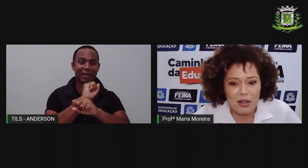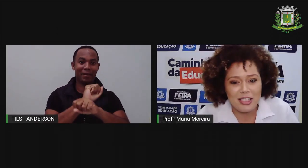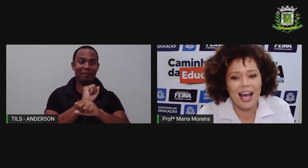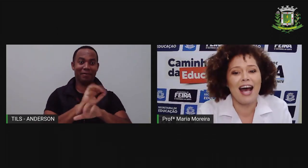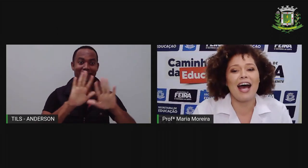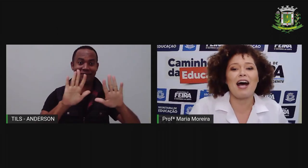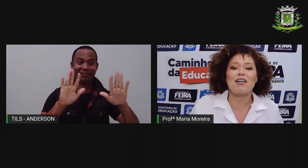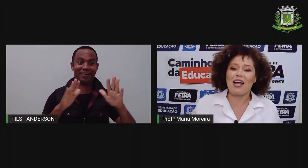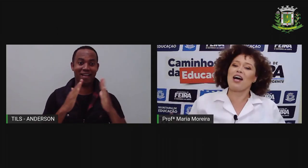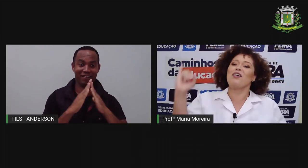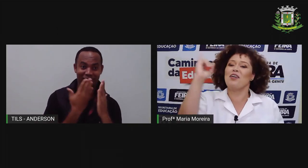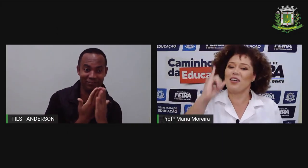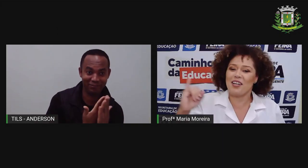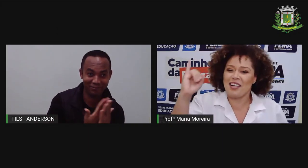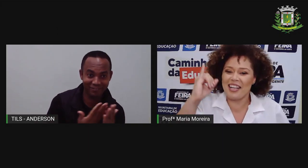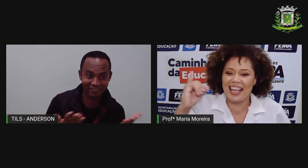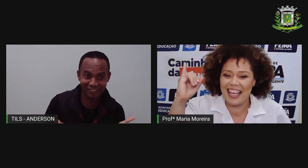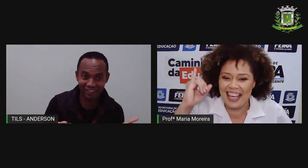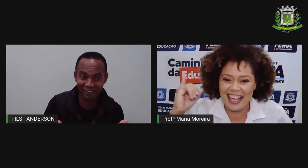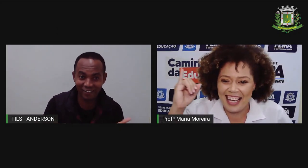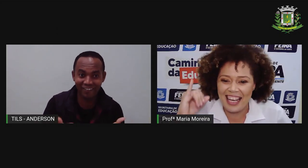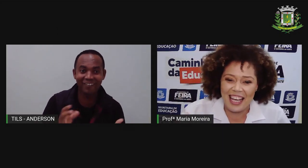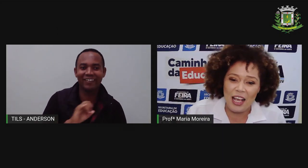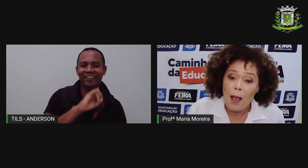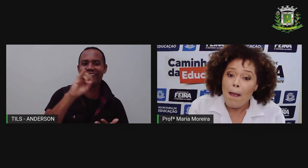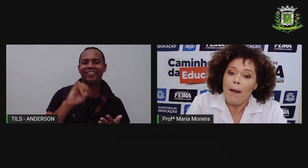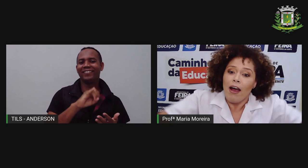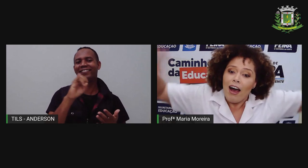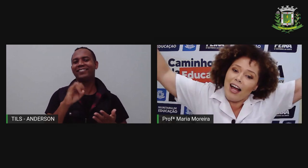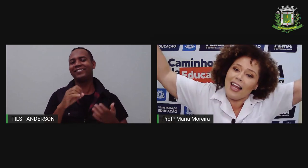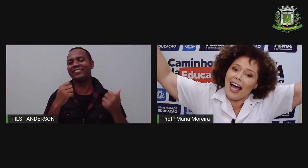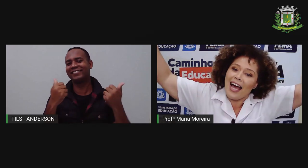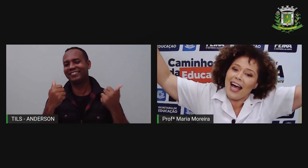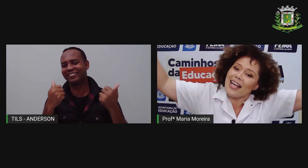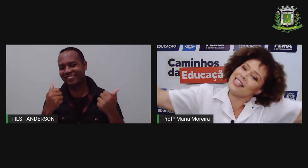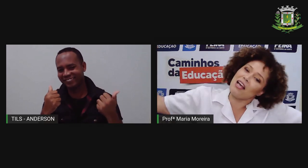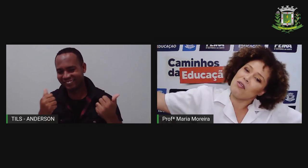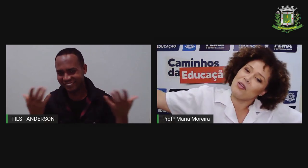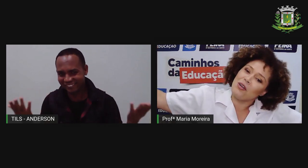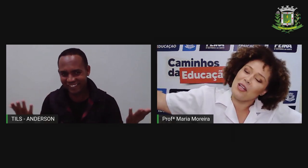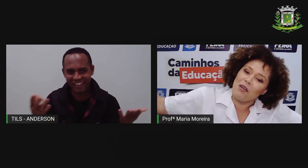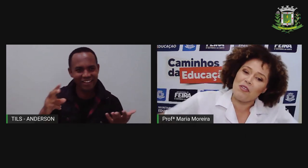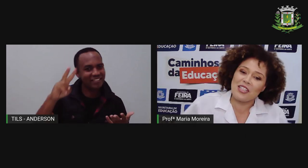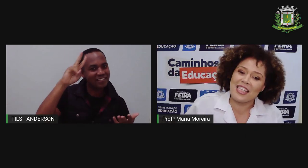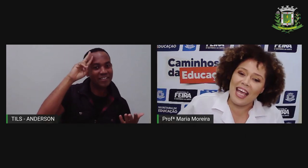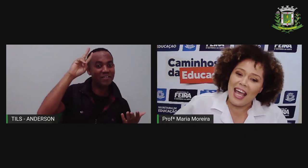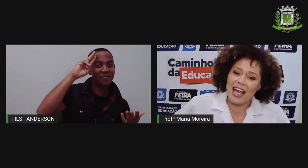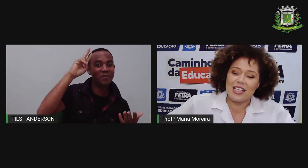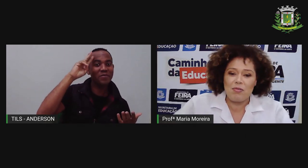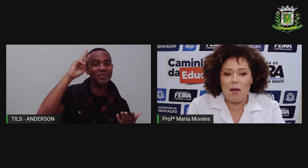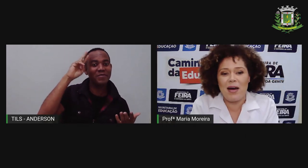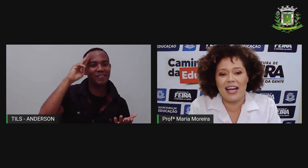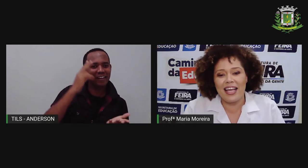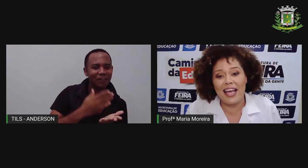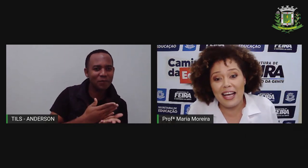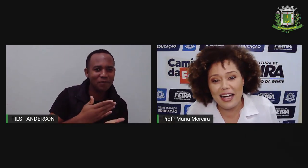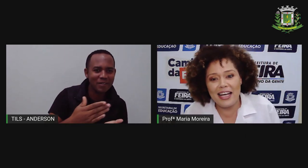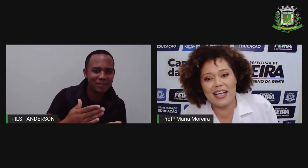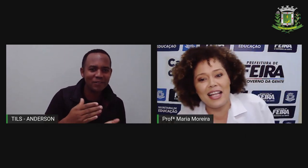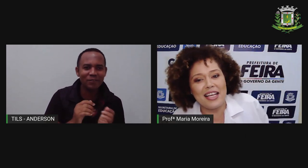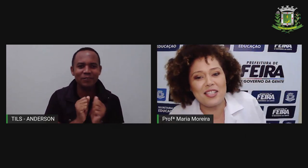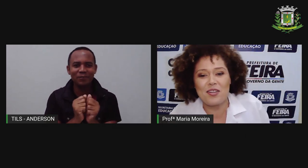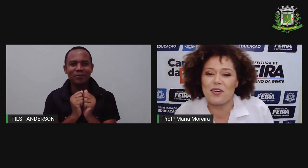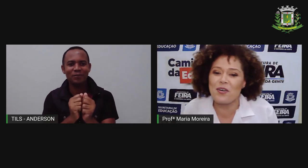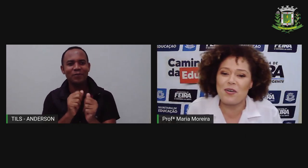começar com a nossa aula. Oi! Olá, segundona com vocês, Pró Maria e